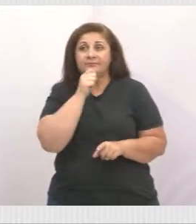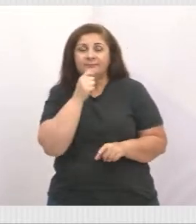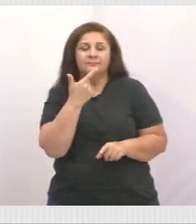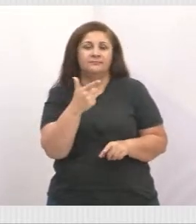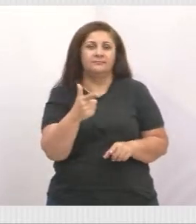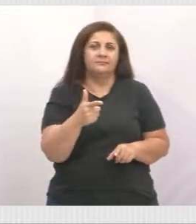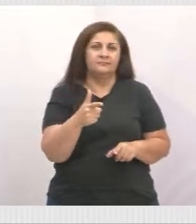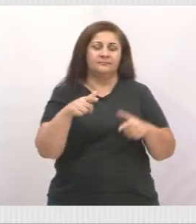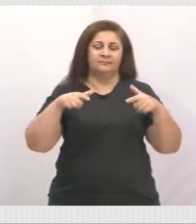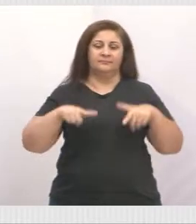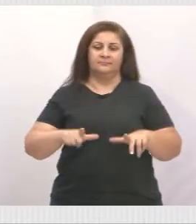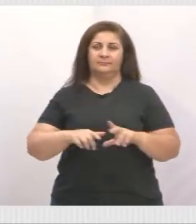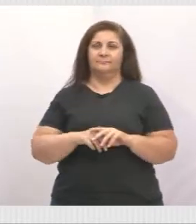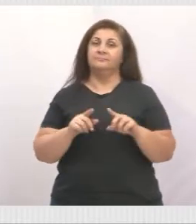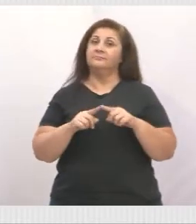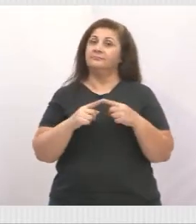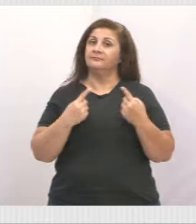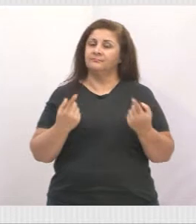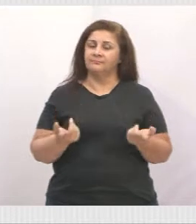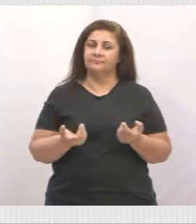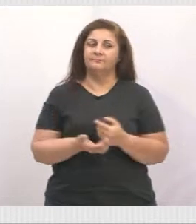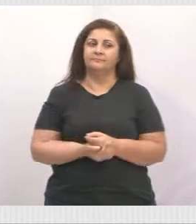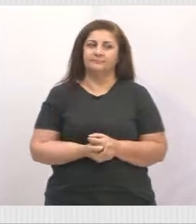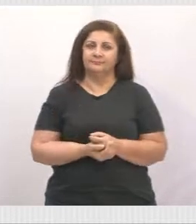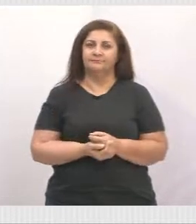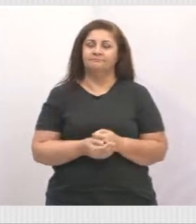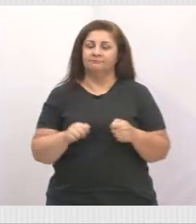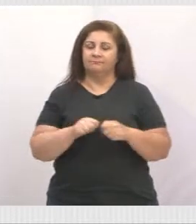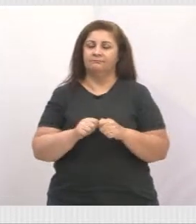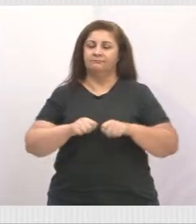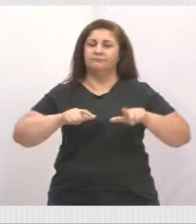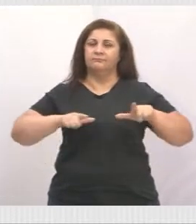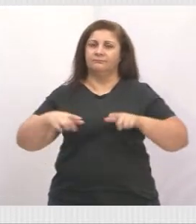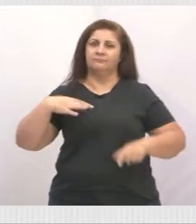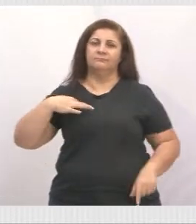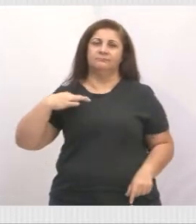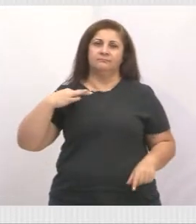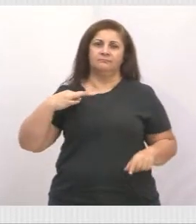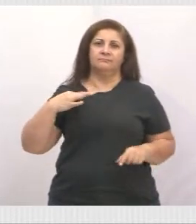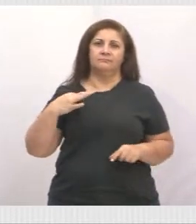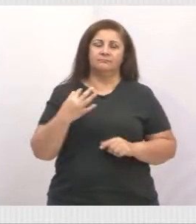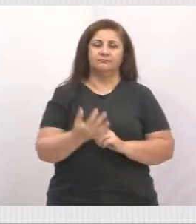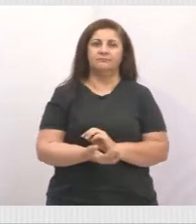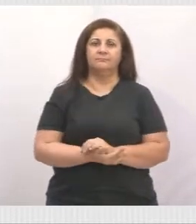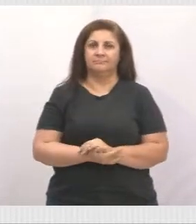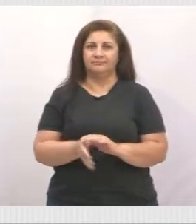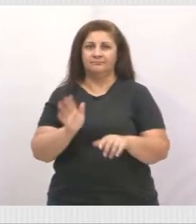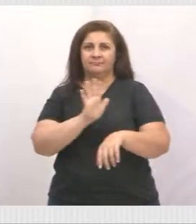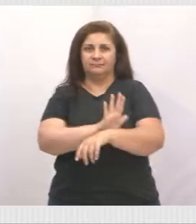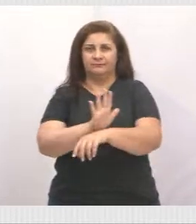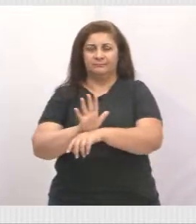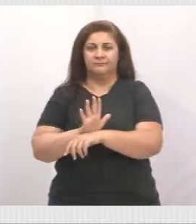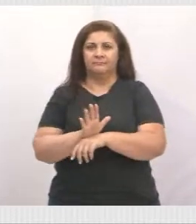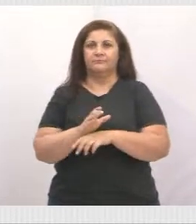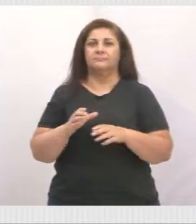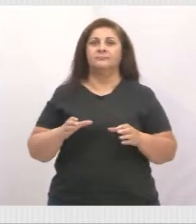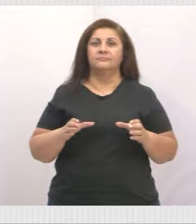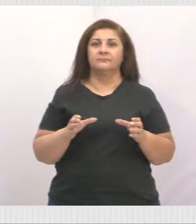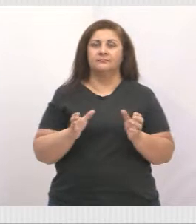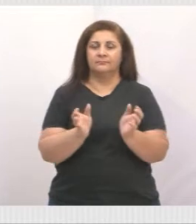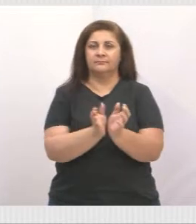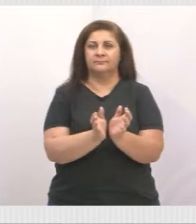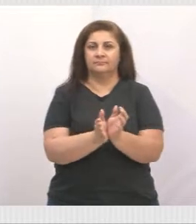foram reconhecidas, que fazem um trabalho voluntário, ajudando a comunidade.